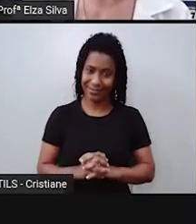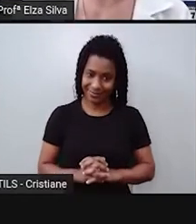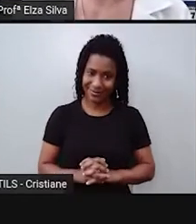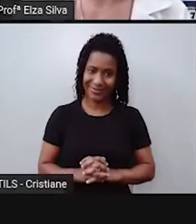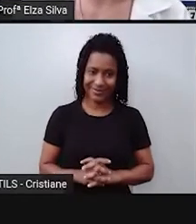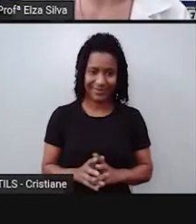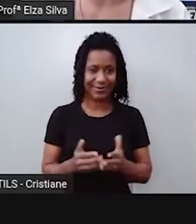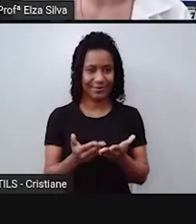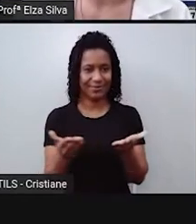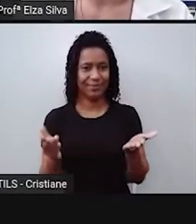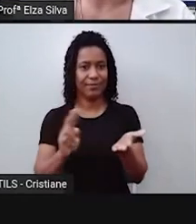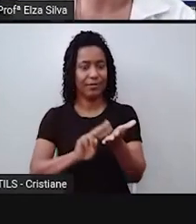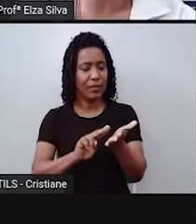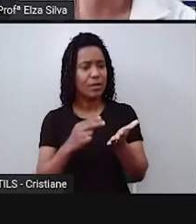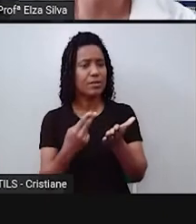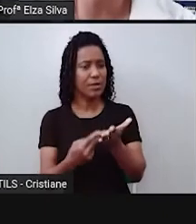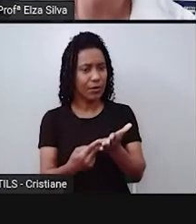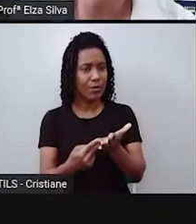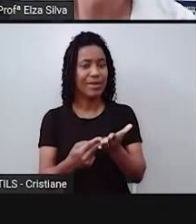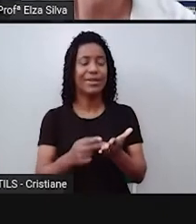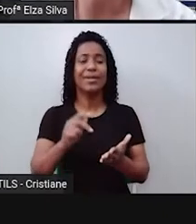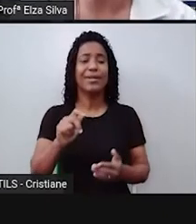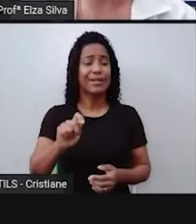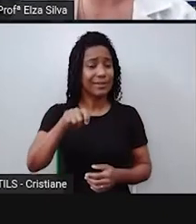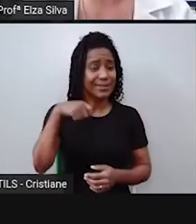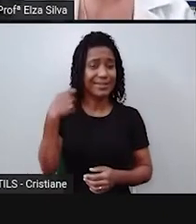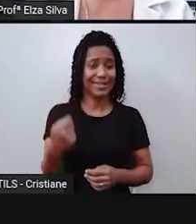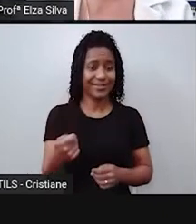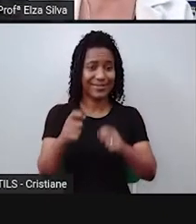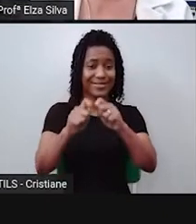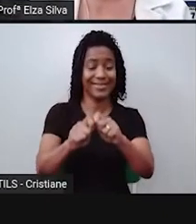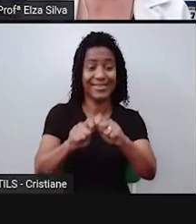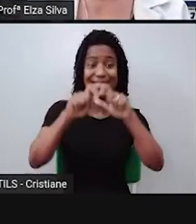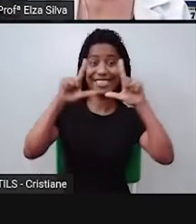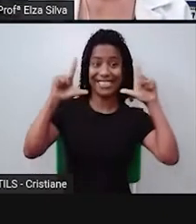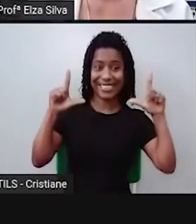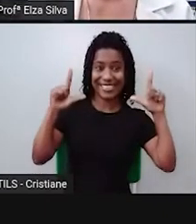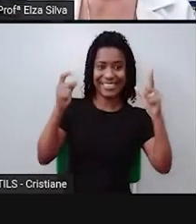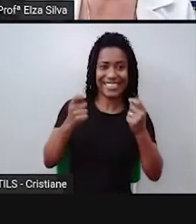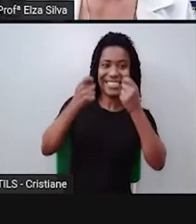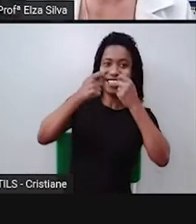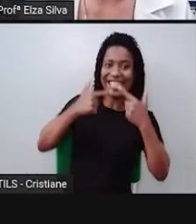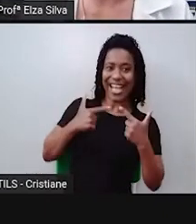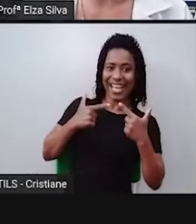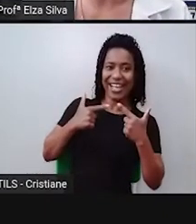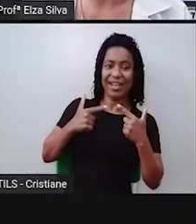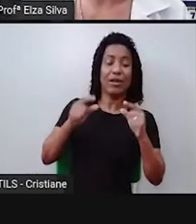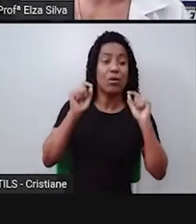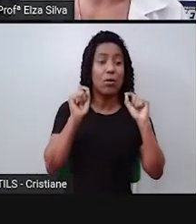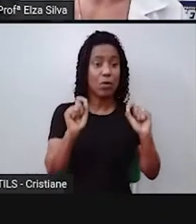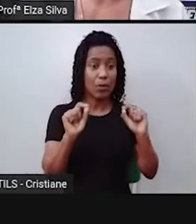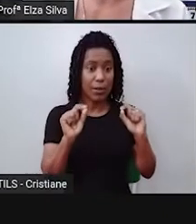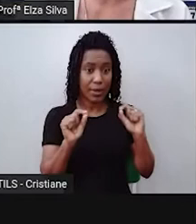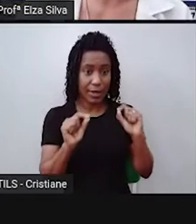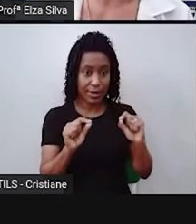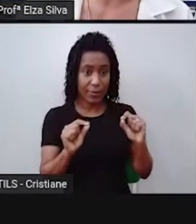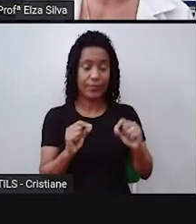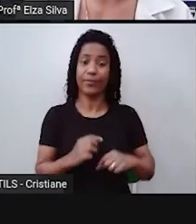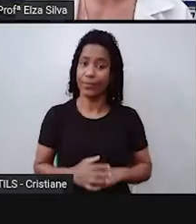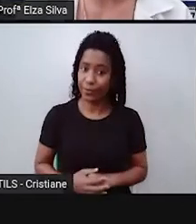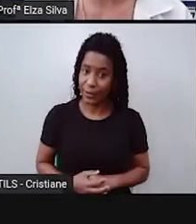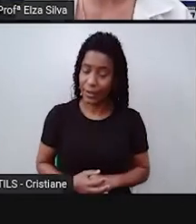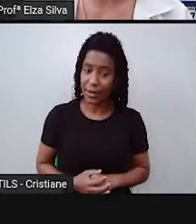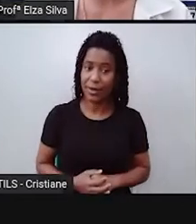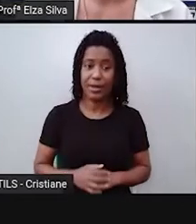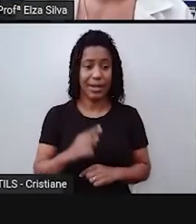o que é um meme? Vamos conceituar esse gênero textual. Ele diz que um meme é